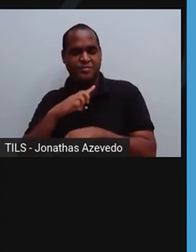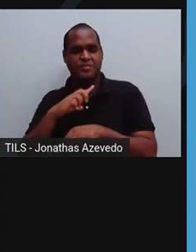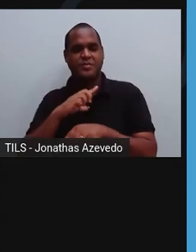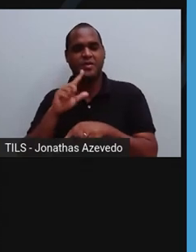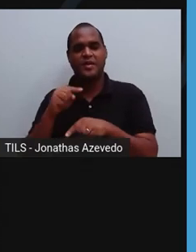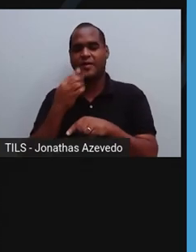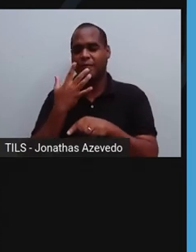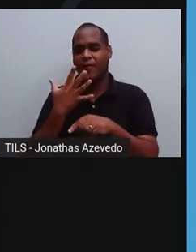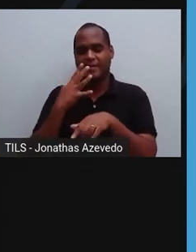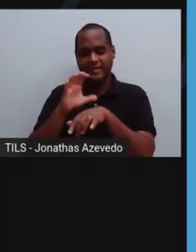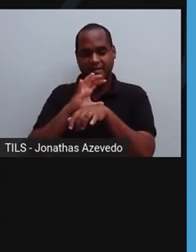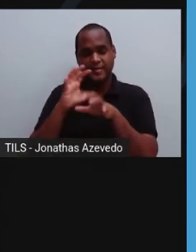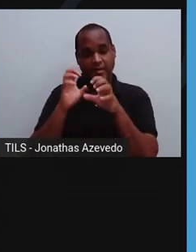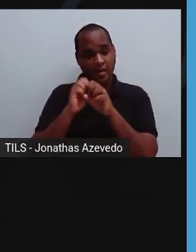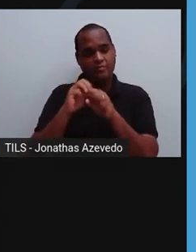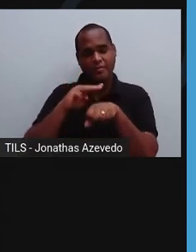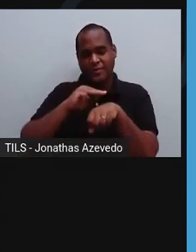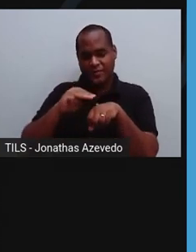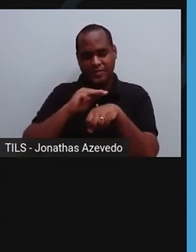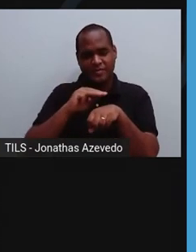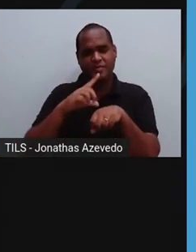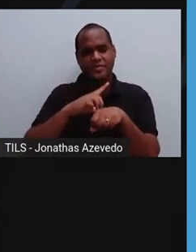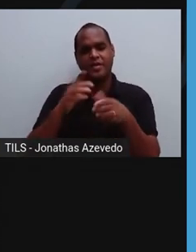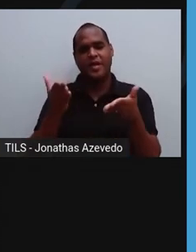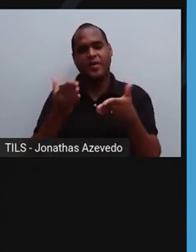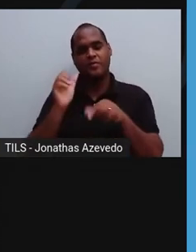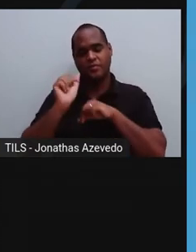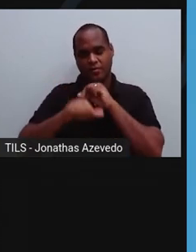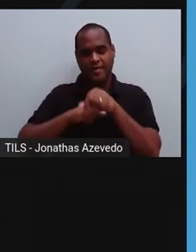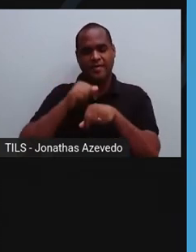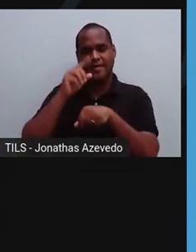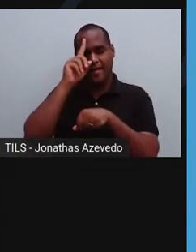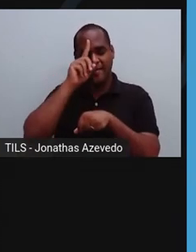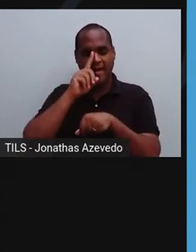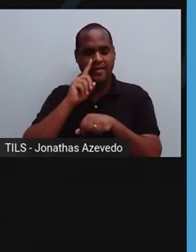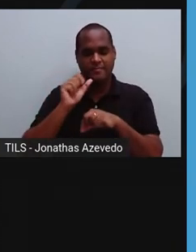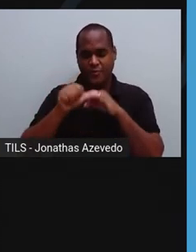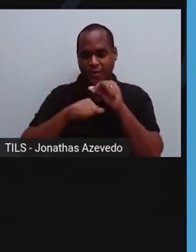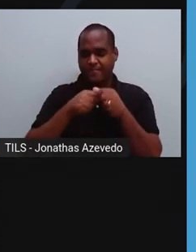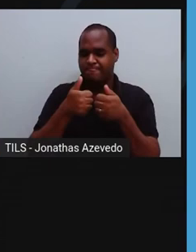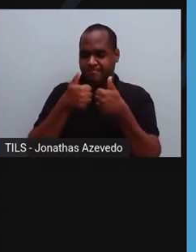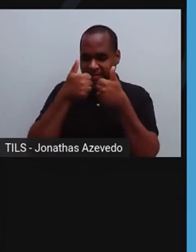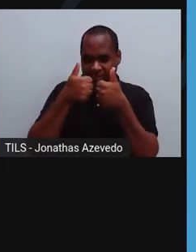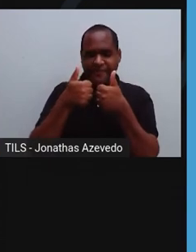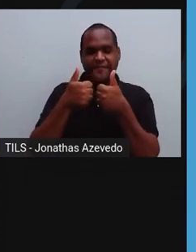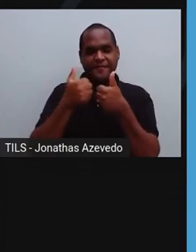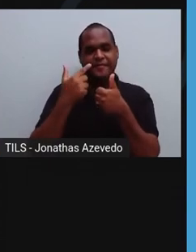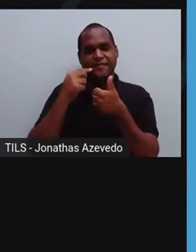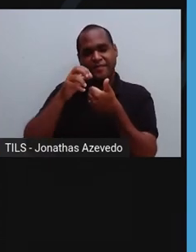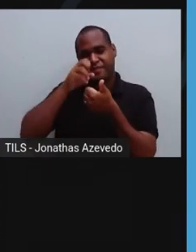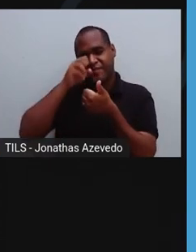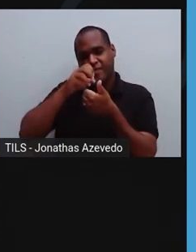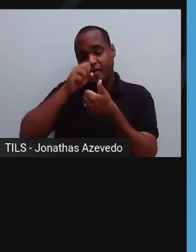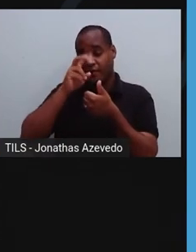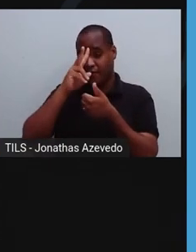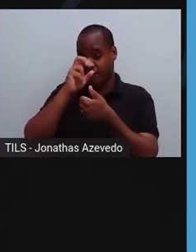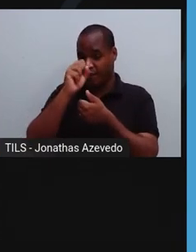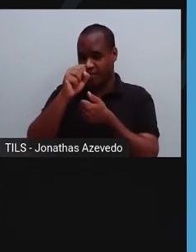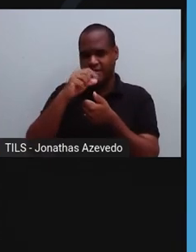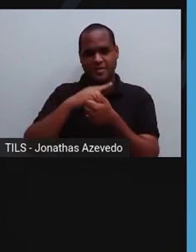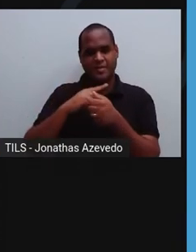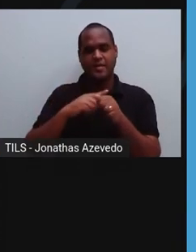cor cinza claro a marrom, embora se torne amarelo à medida que amadurece. Possui aroma intenso e textura